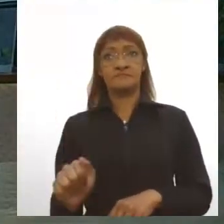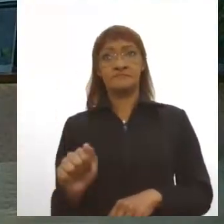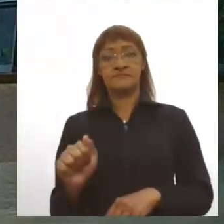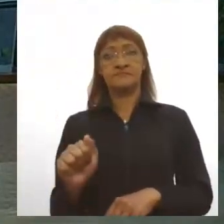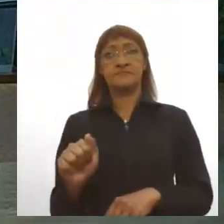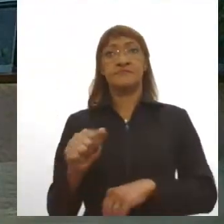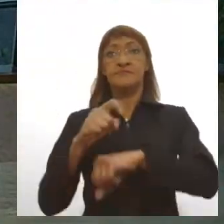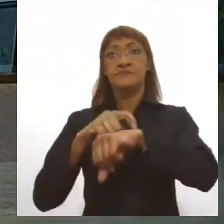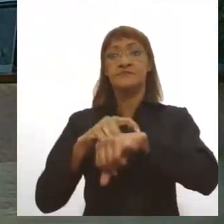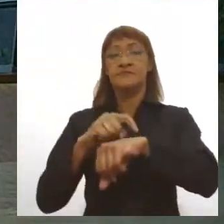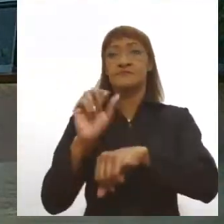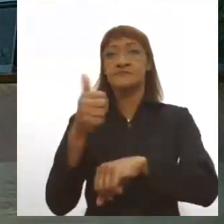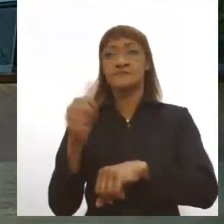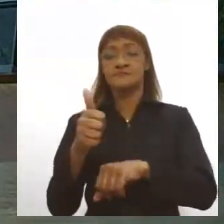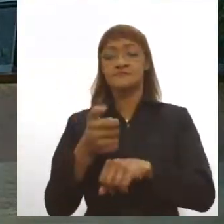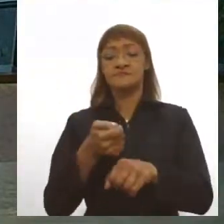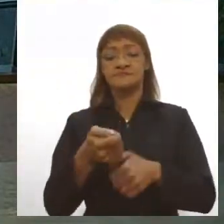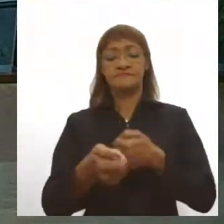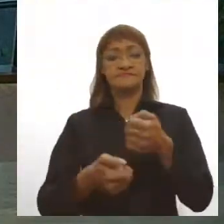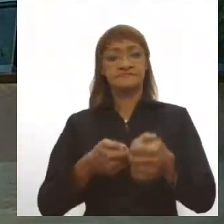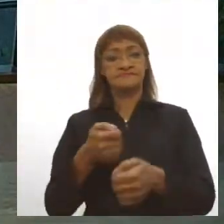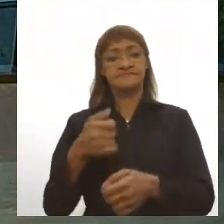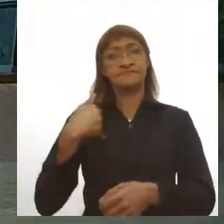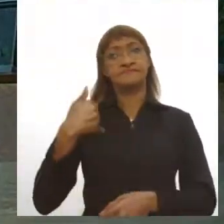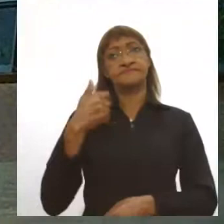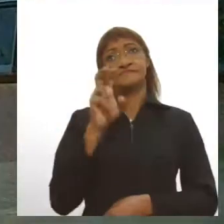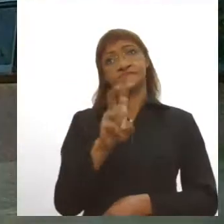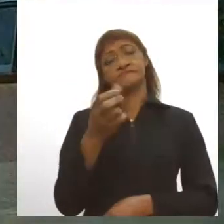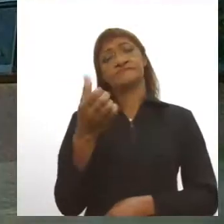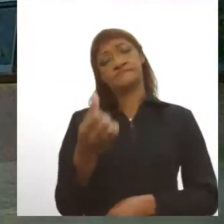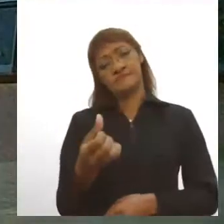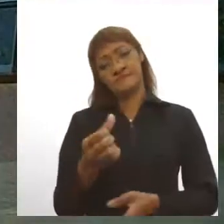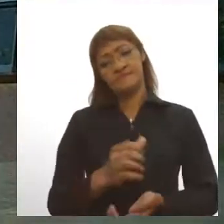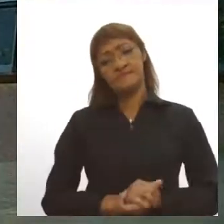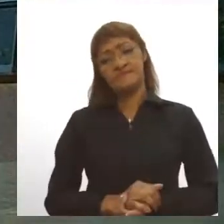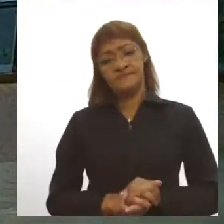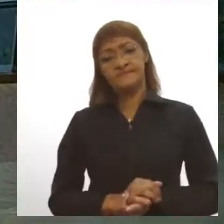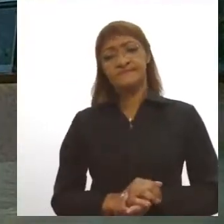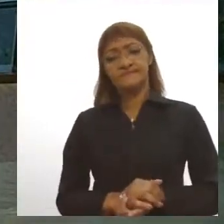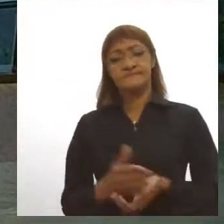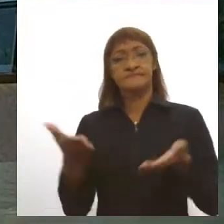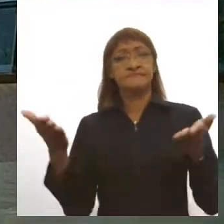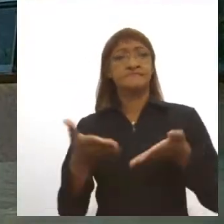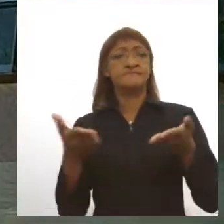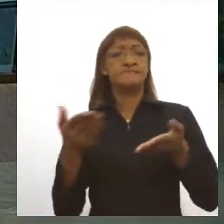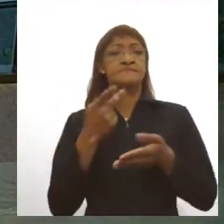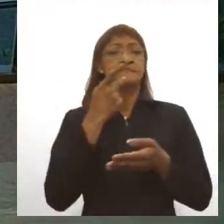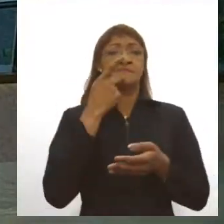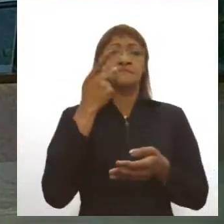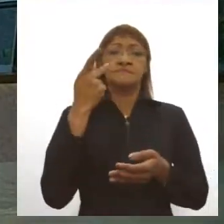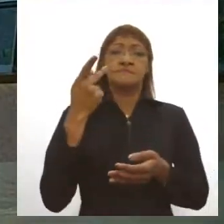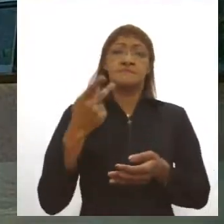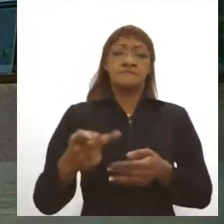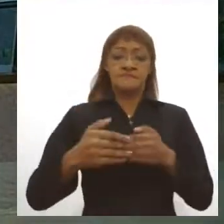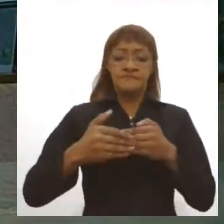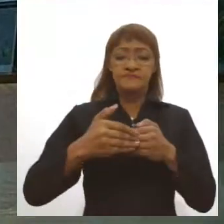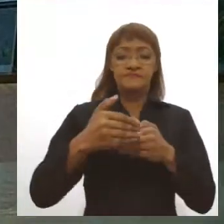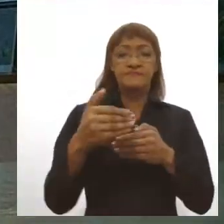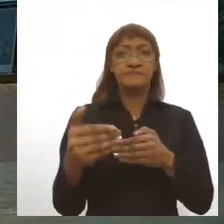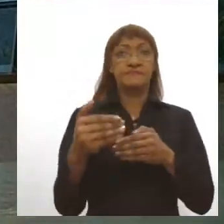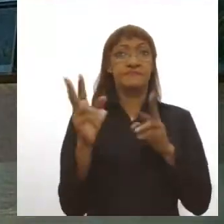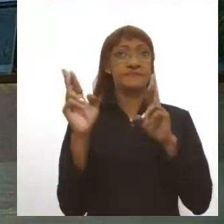Santa Isabel. Ele tinha 56 anos. E é justamente sobre esse assunto que nós vamos falar agora. Estamos beirando ao Carnaval. Hoje,